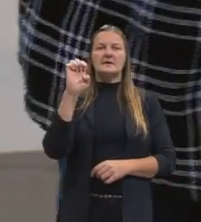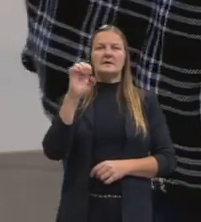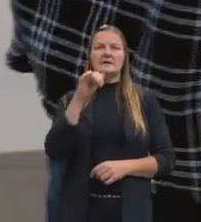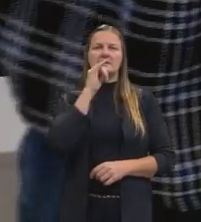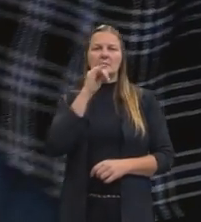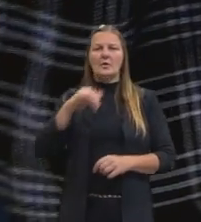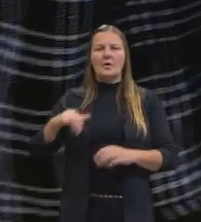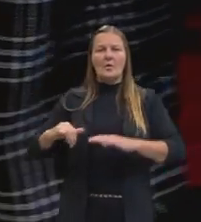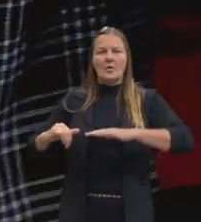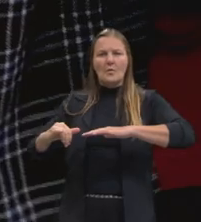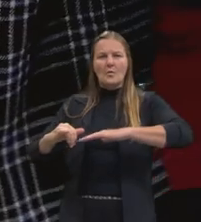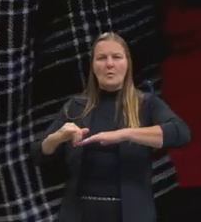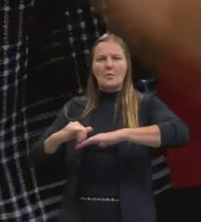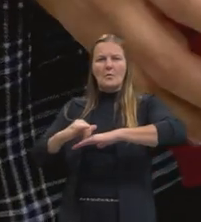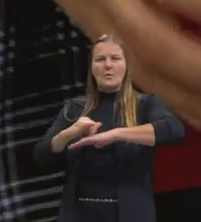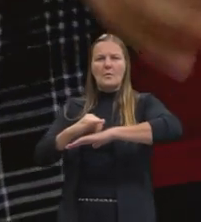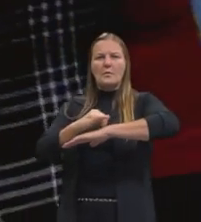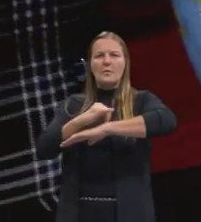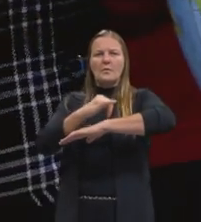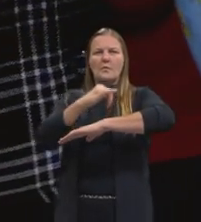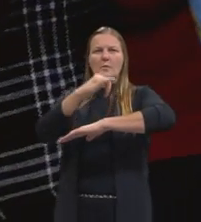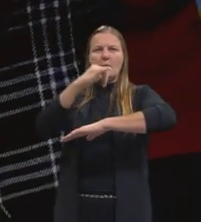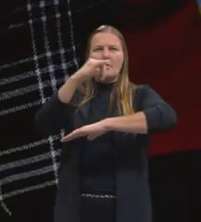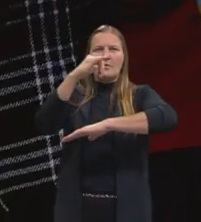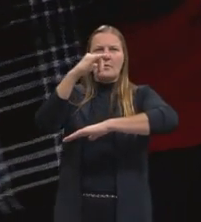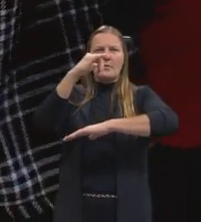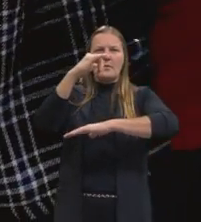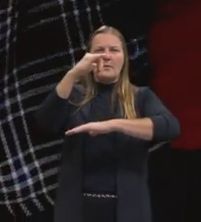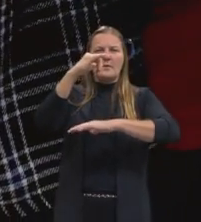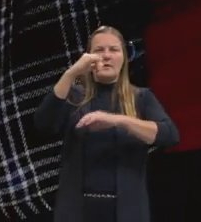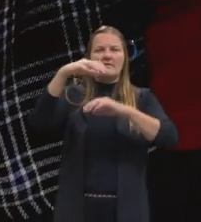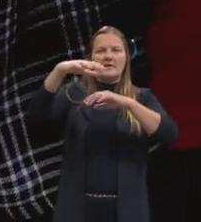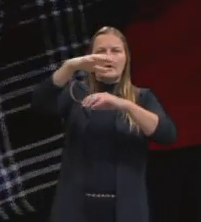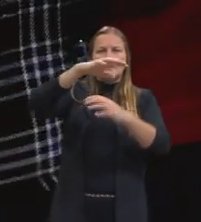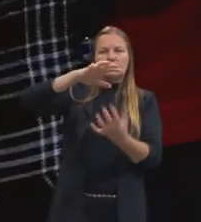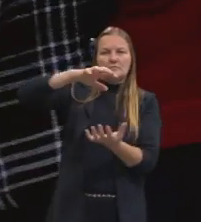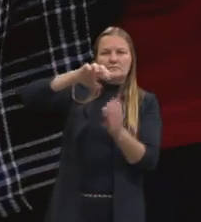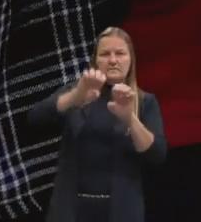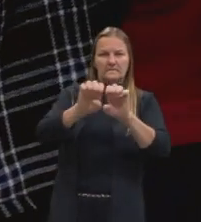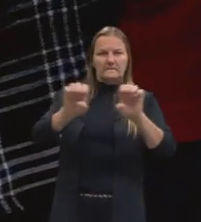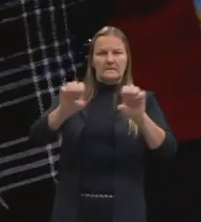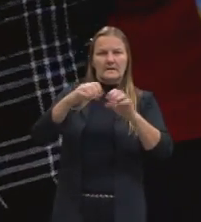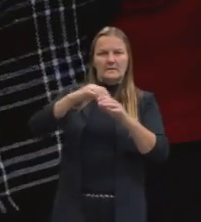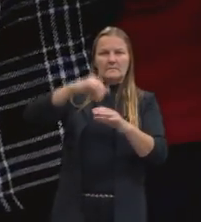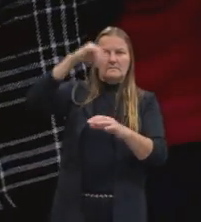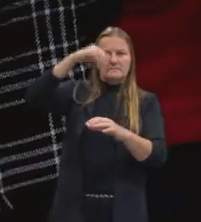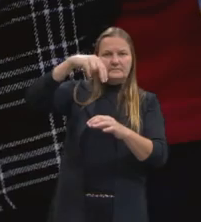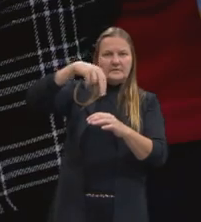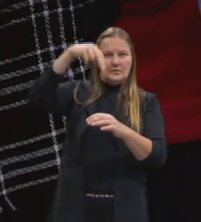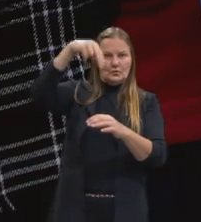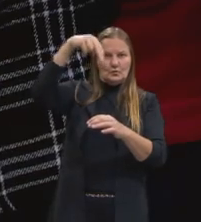de alguns locais, aí ele tem que vir do polo pro Equador, ele tem que